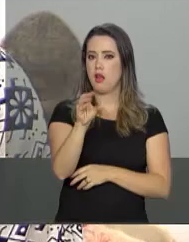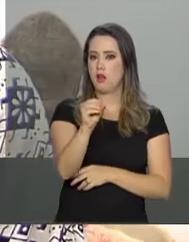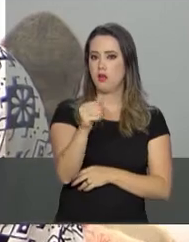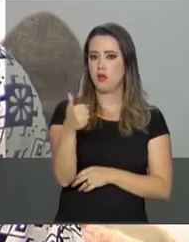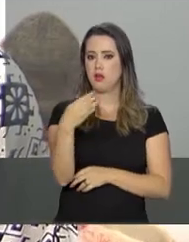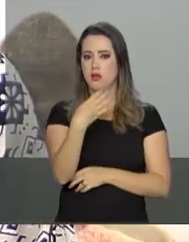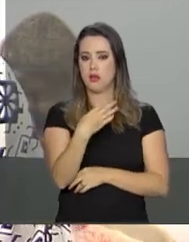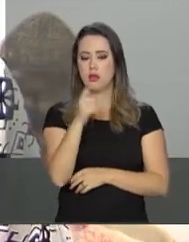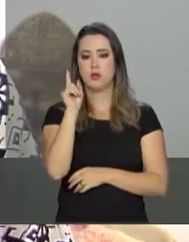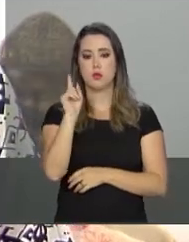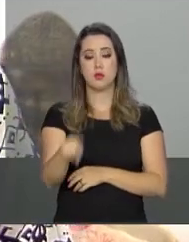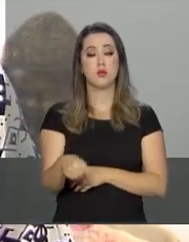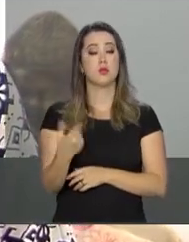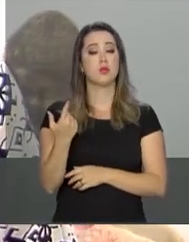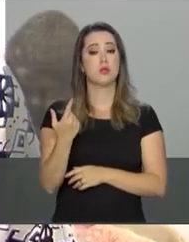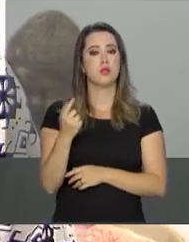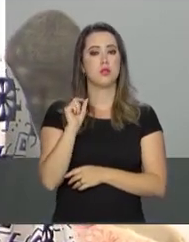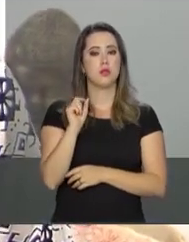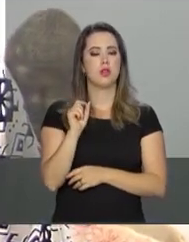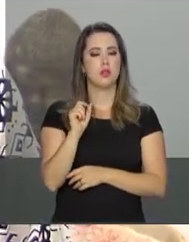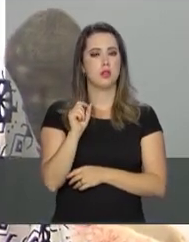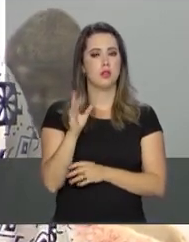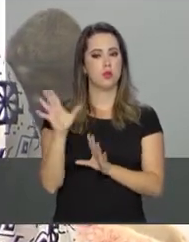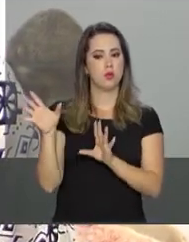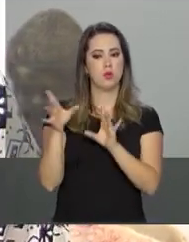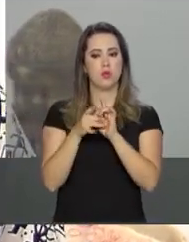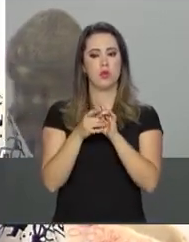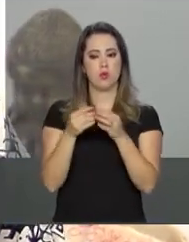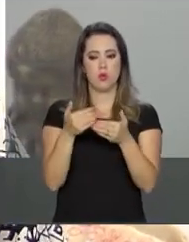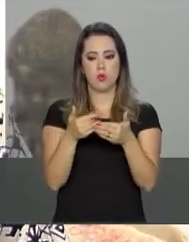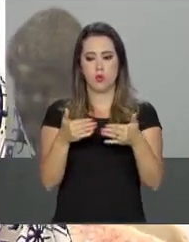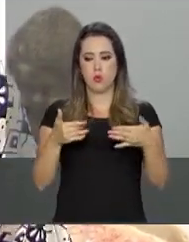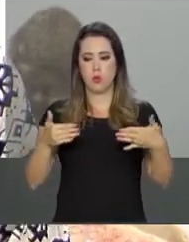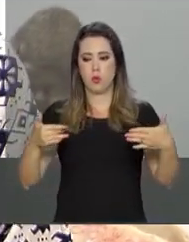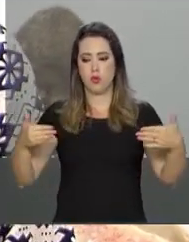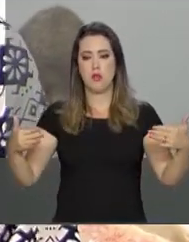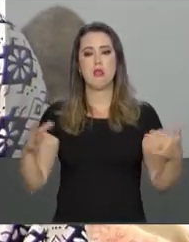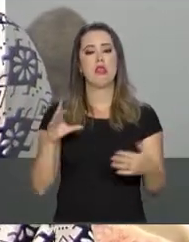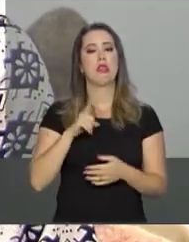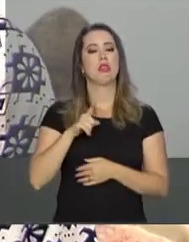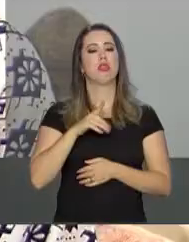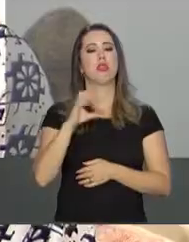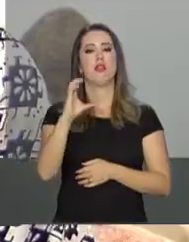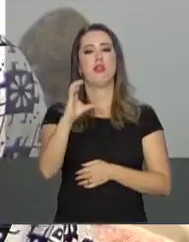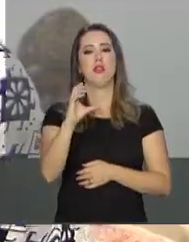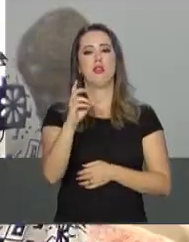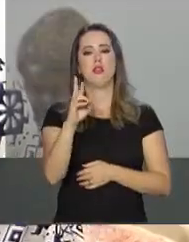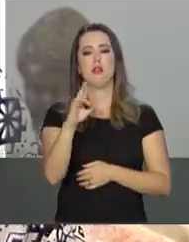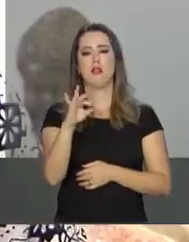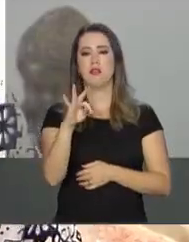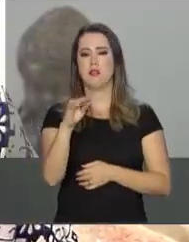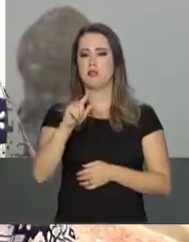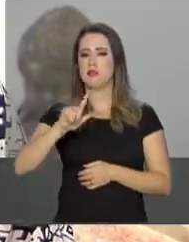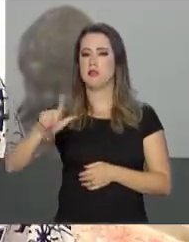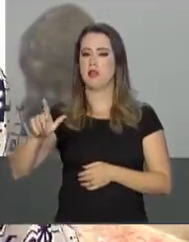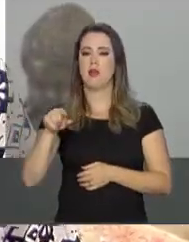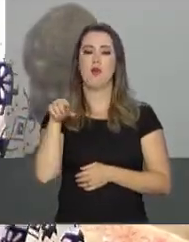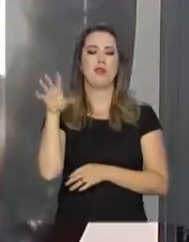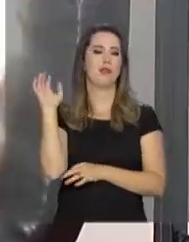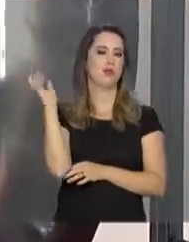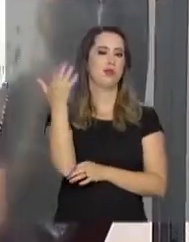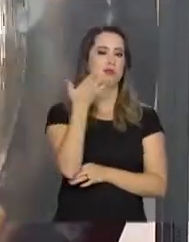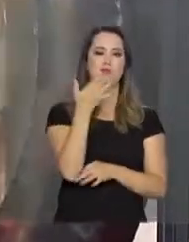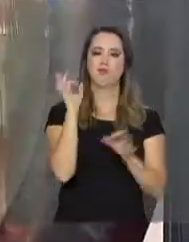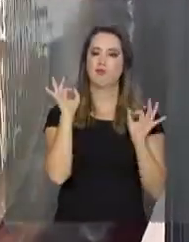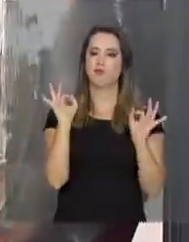14 é a grande concentração de cristais. A natureza aqui é maravilhosa, né?